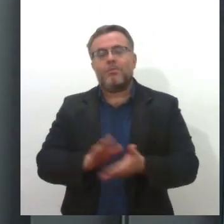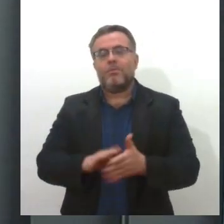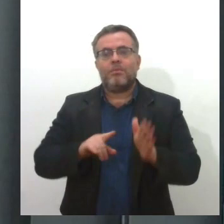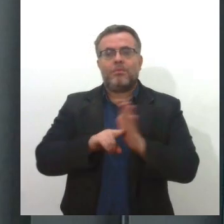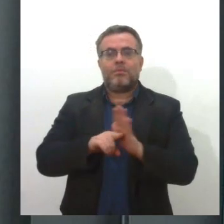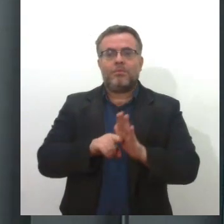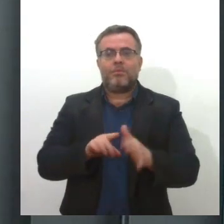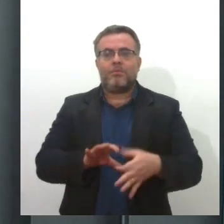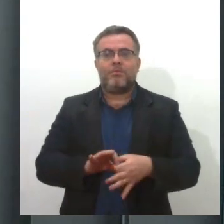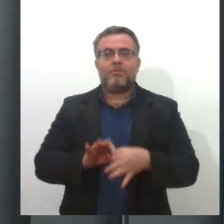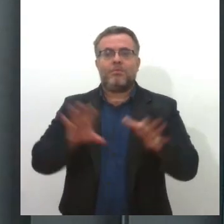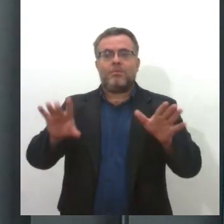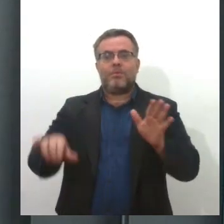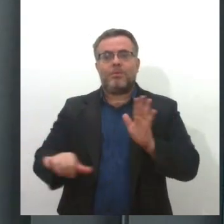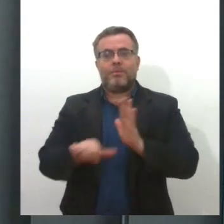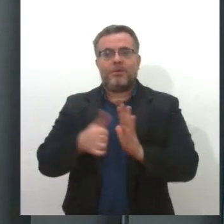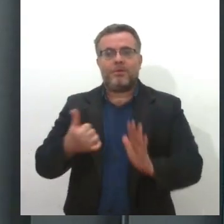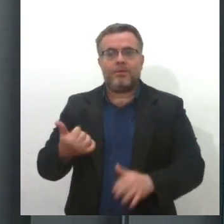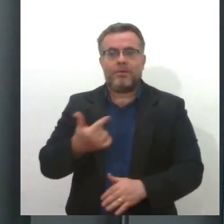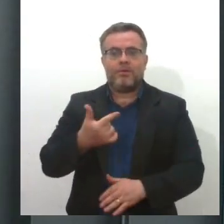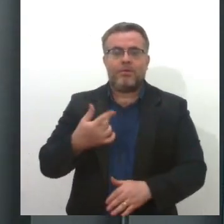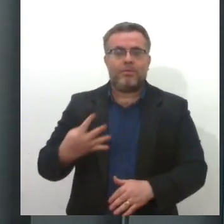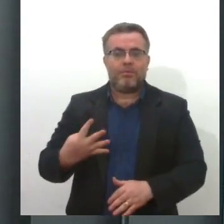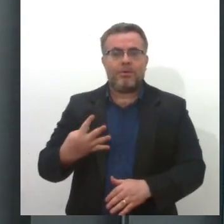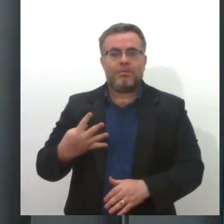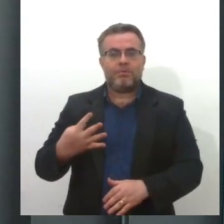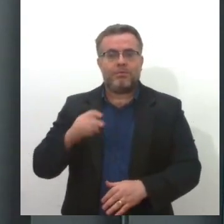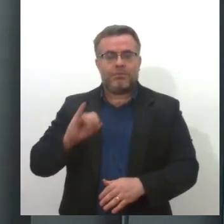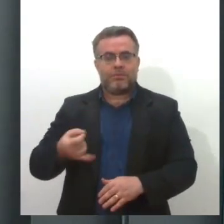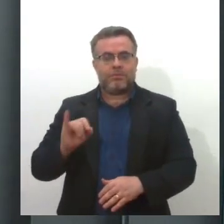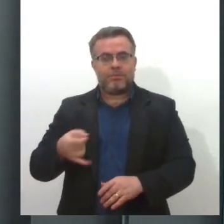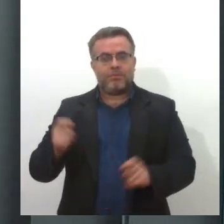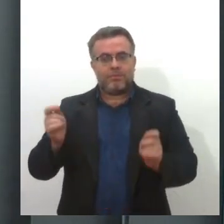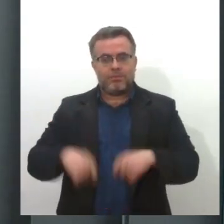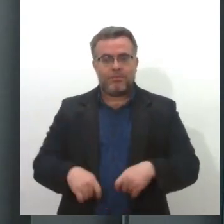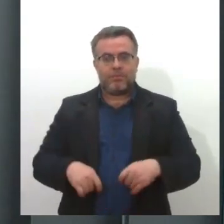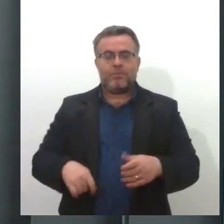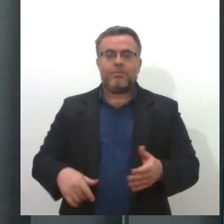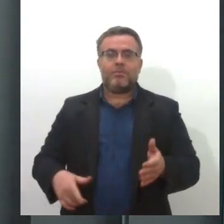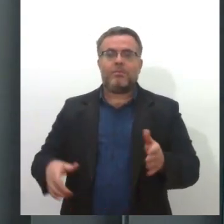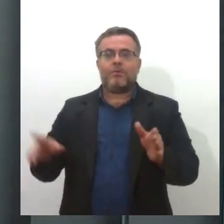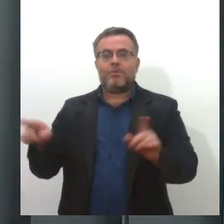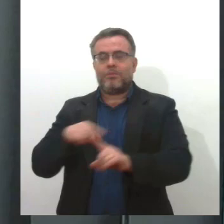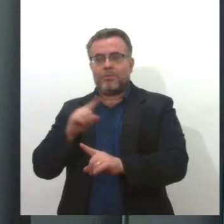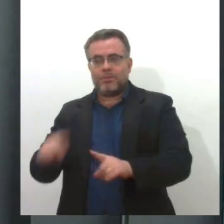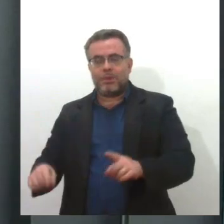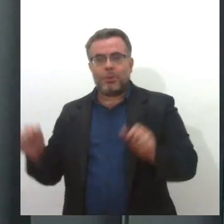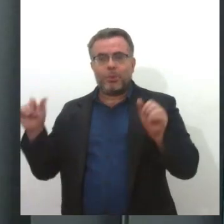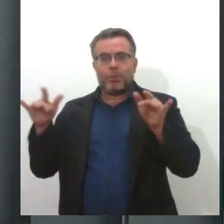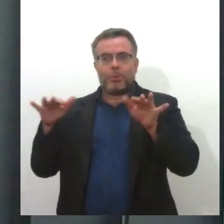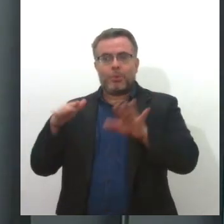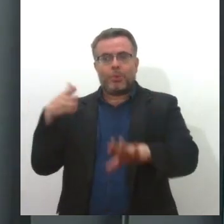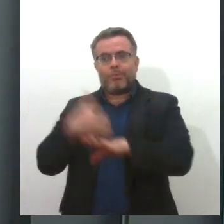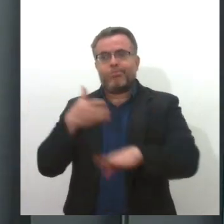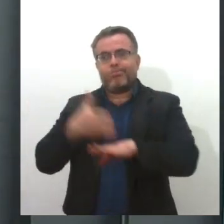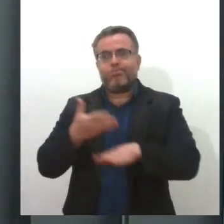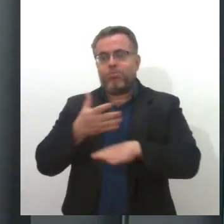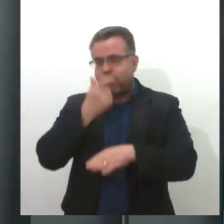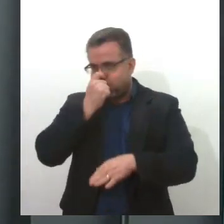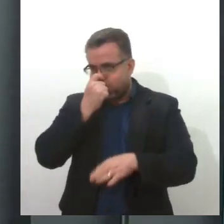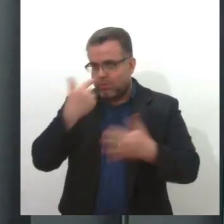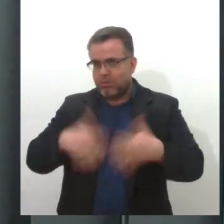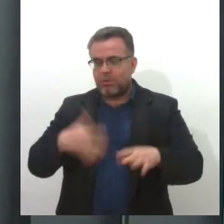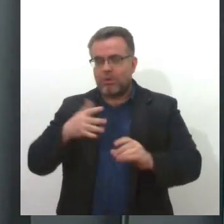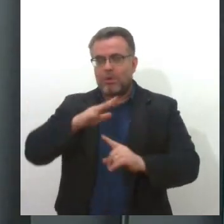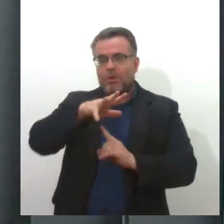liberada pela primeira vez em 24 de janeiro, mas foi retirada do ar, depois que o grande volume de acessos derrubou o site do Banco